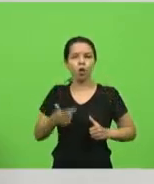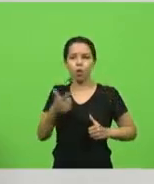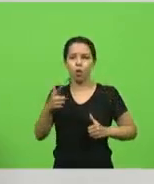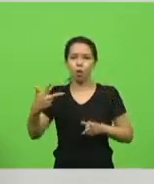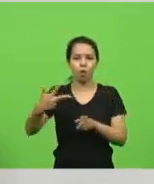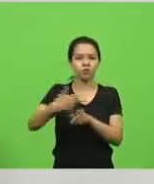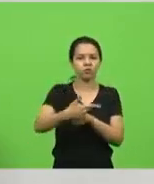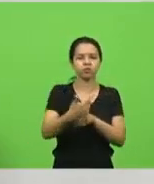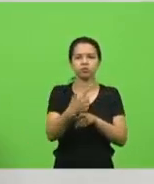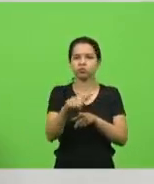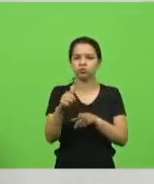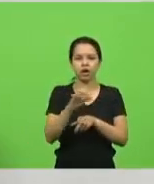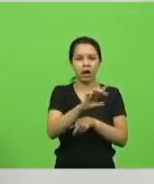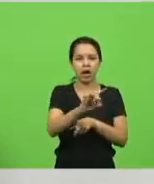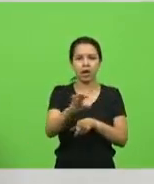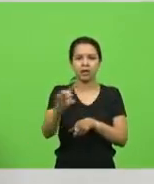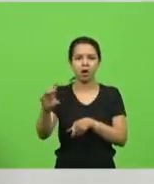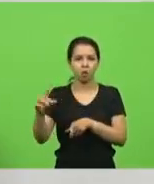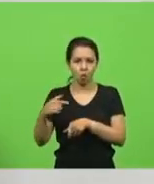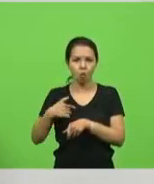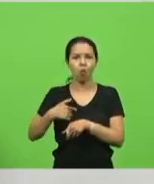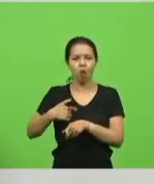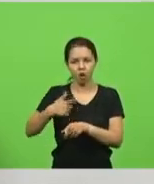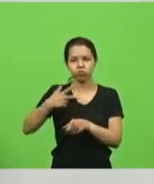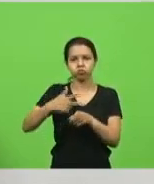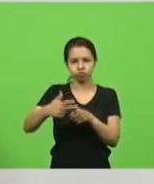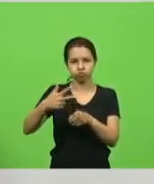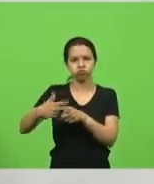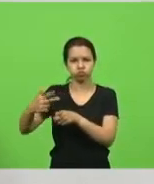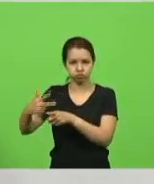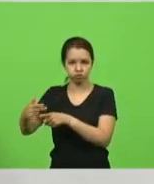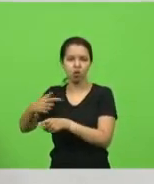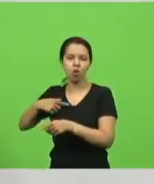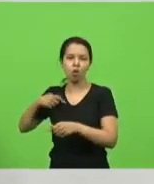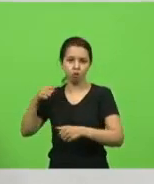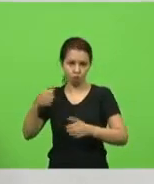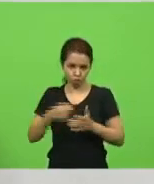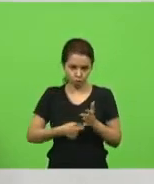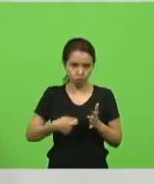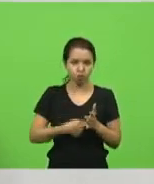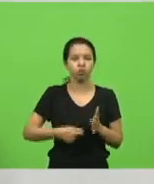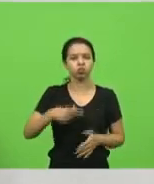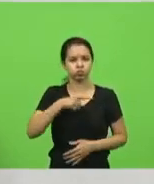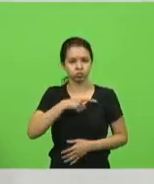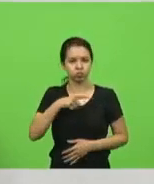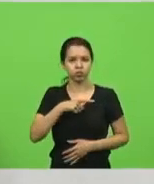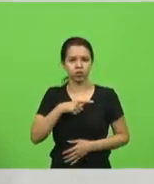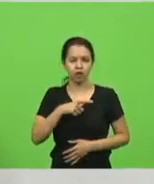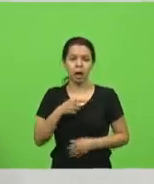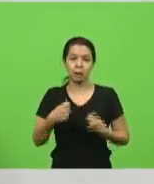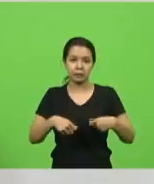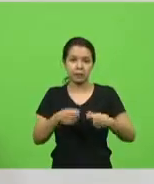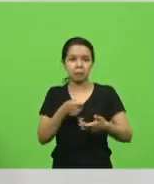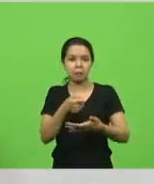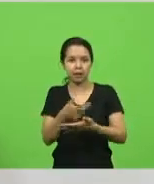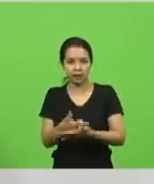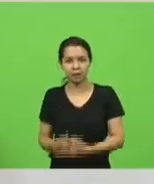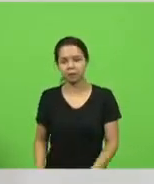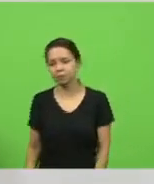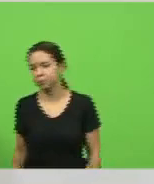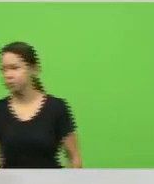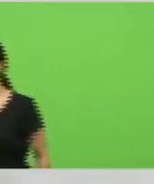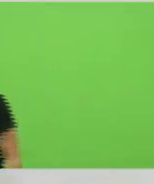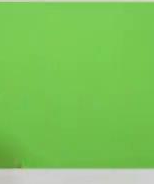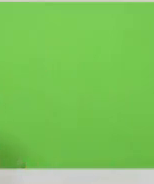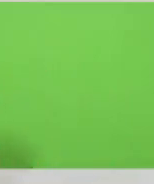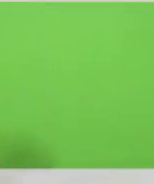Eu ia pegar deputado pela gravata. Eu ia dar mortal aqui no meio, aqui. Ah, eu tive de pagar porque senão também vou sofrer o impeachment. Nada!